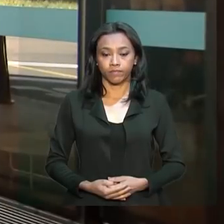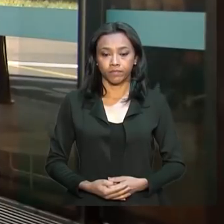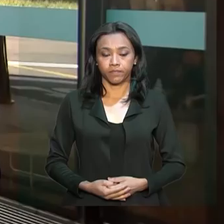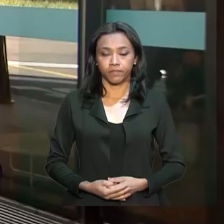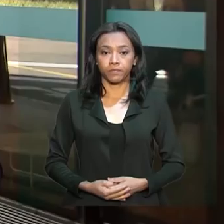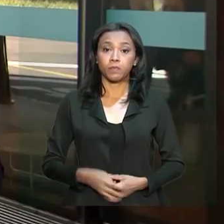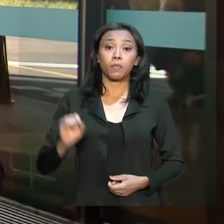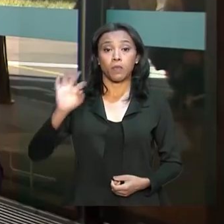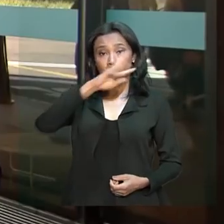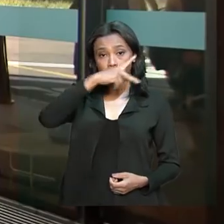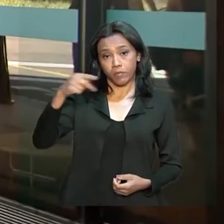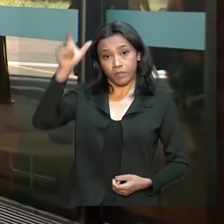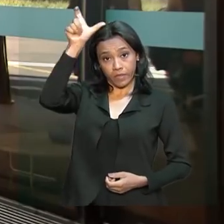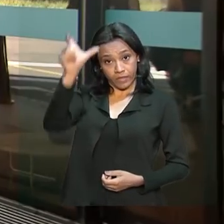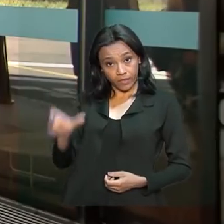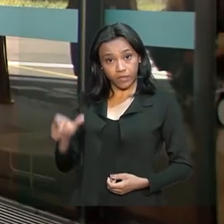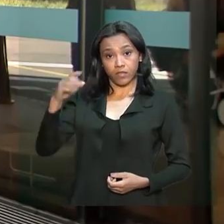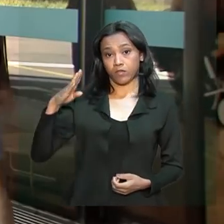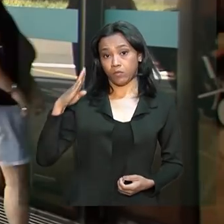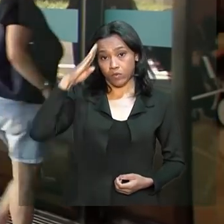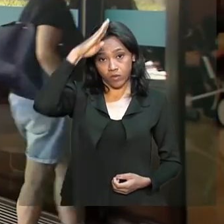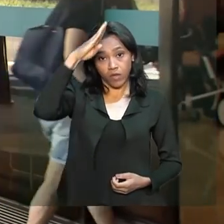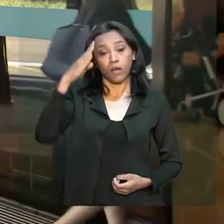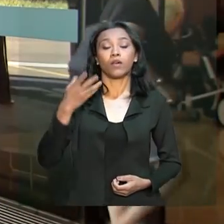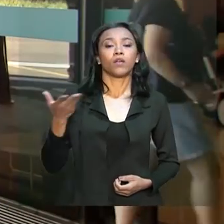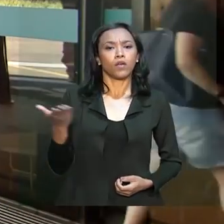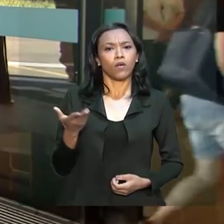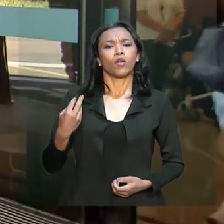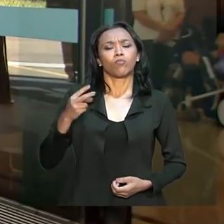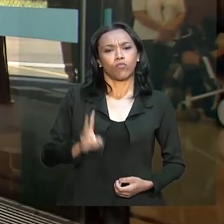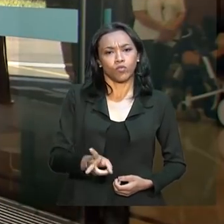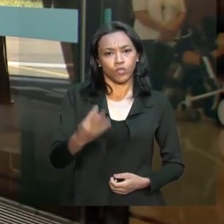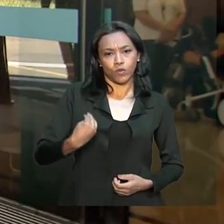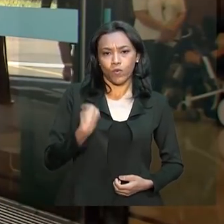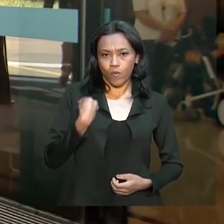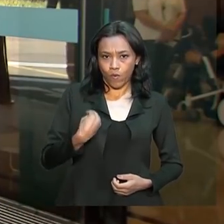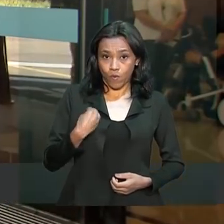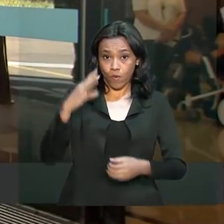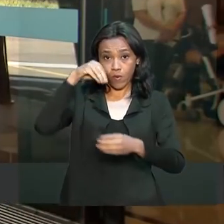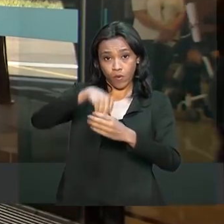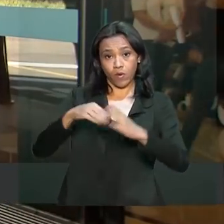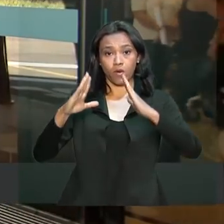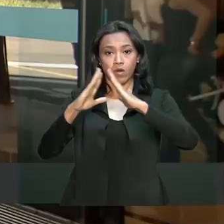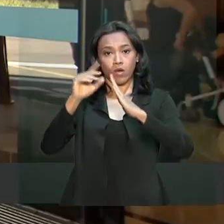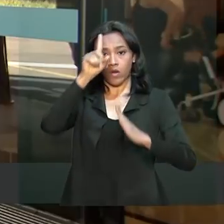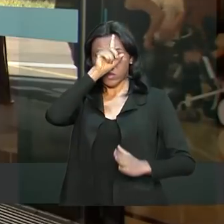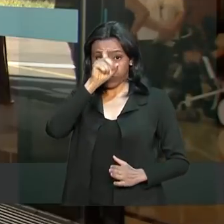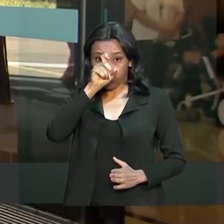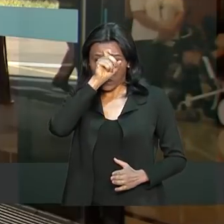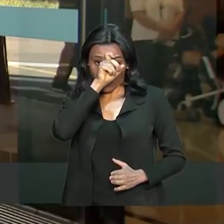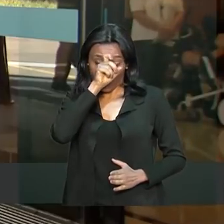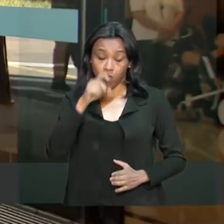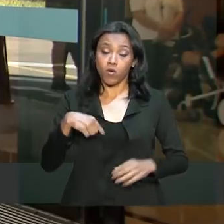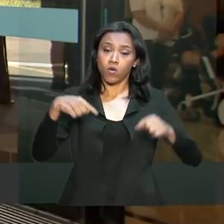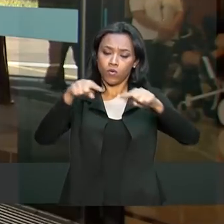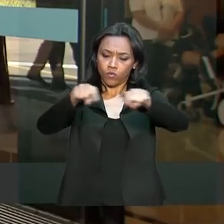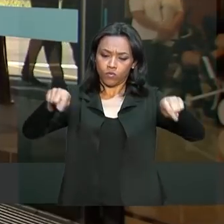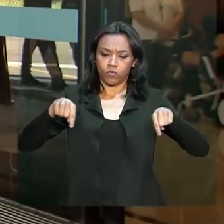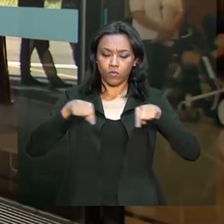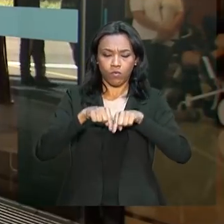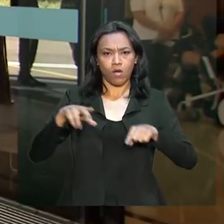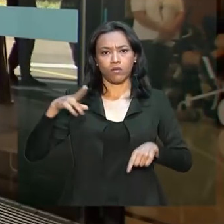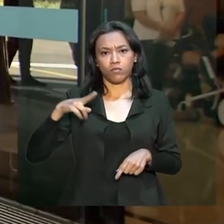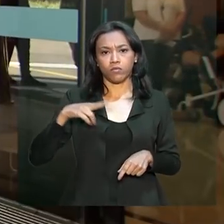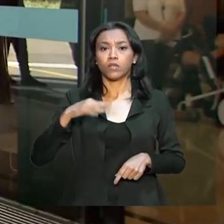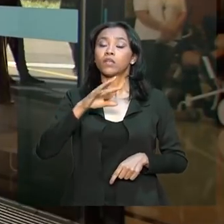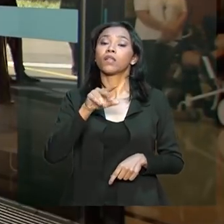Presidente da República Jair Bolsonaro segue internado aqui no hospital Albert Einstein em um quarto privativo na unidade de